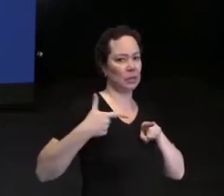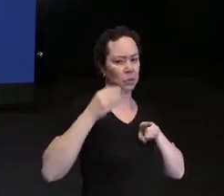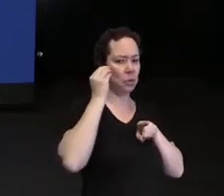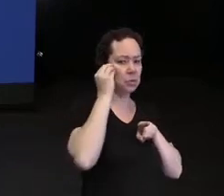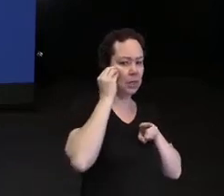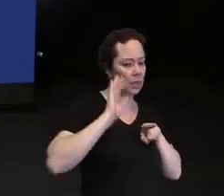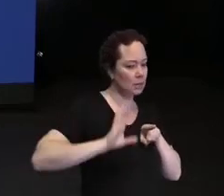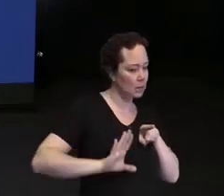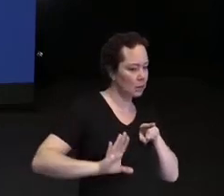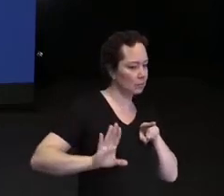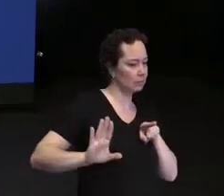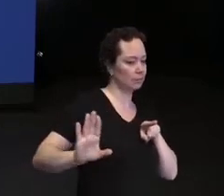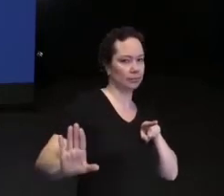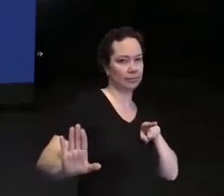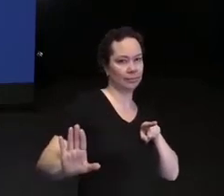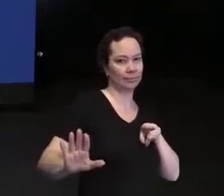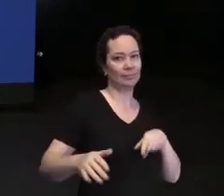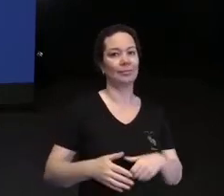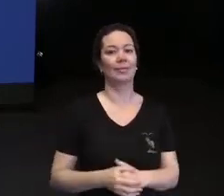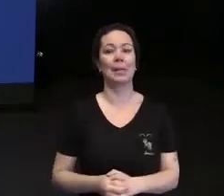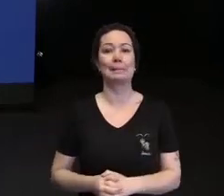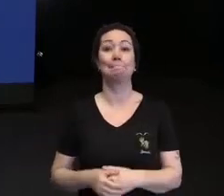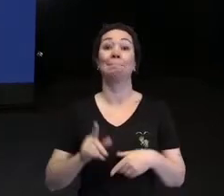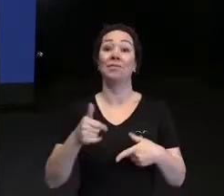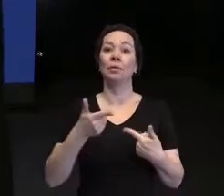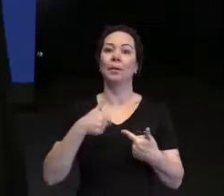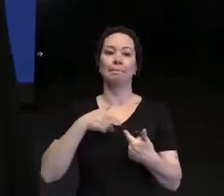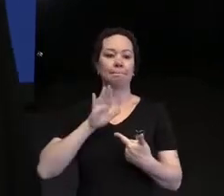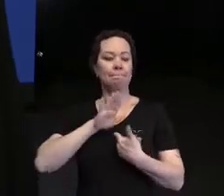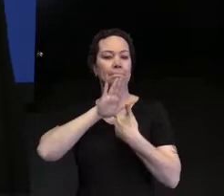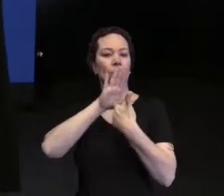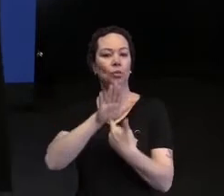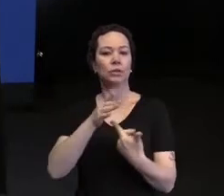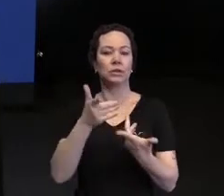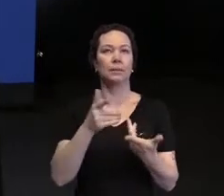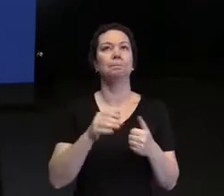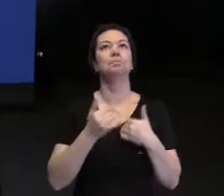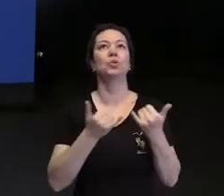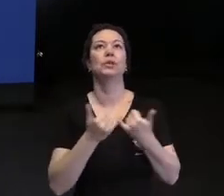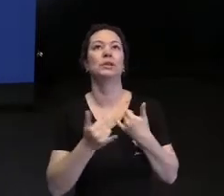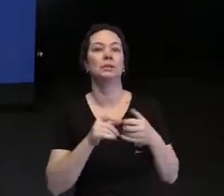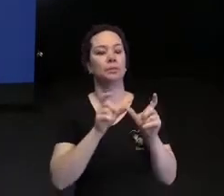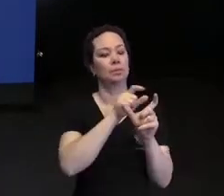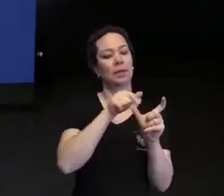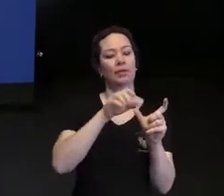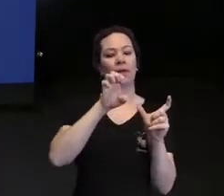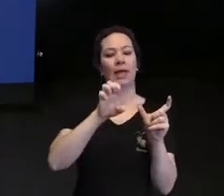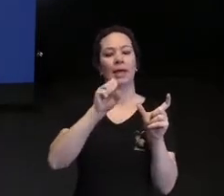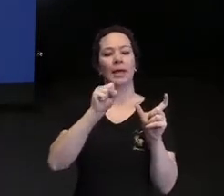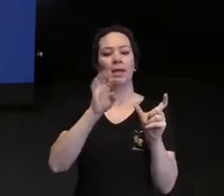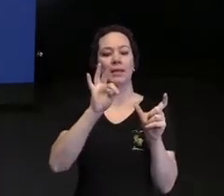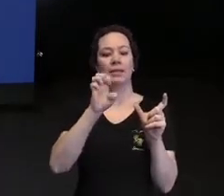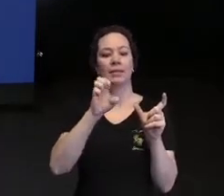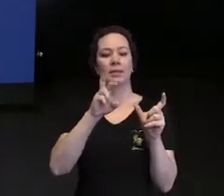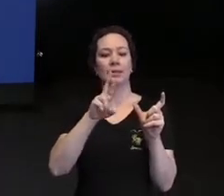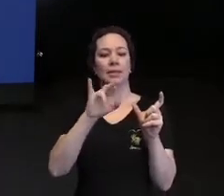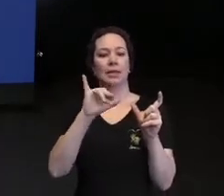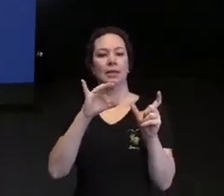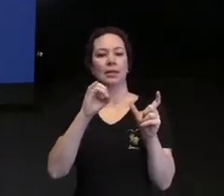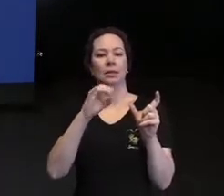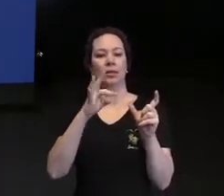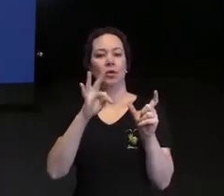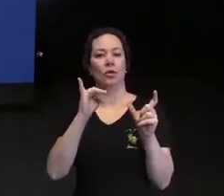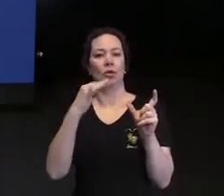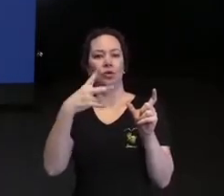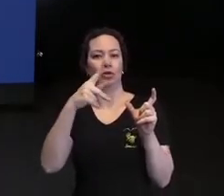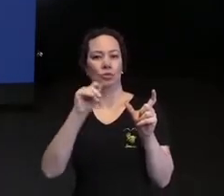contextualizar estereótipos, vamos lá, estereótipos é tudo aquilo que a gente fala de uma maneira generalizada sobre um determinado